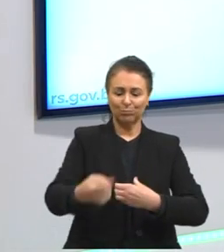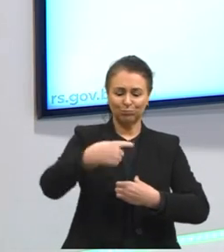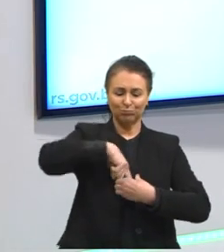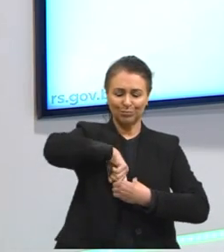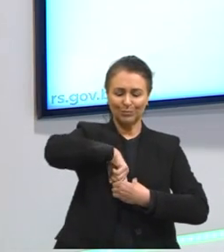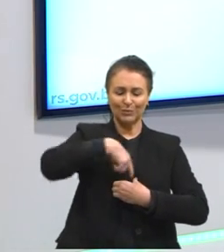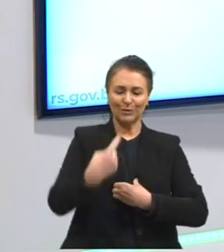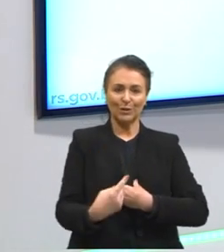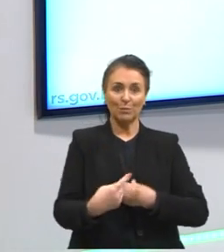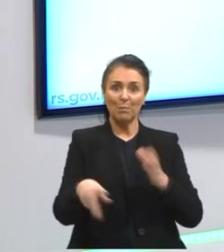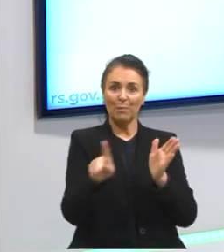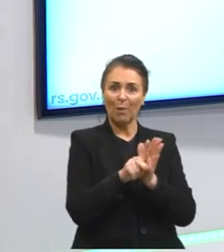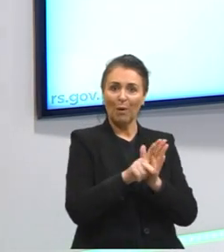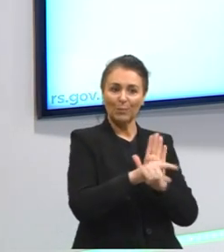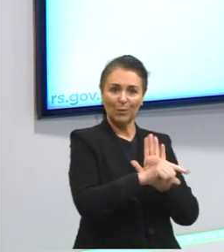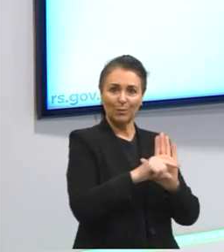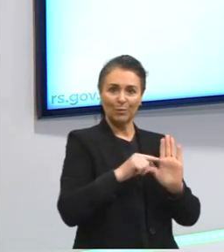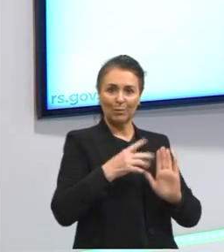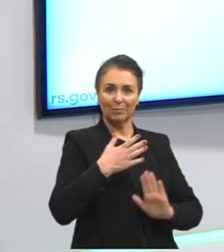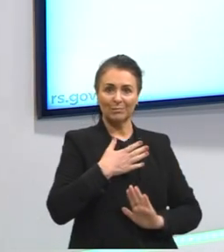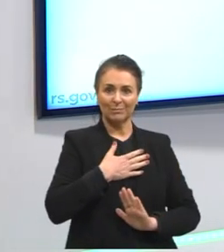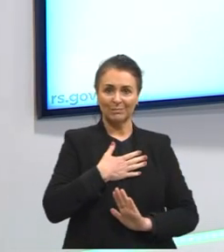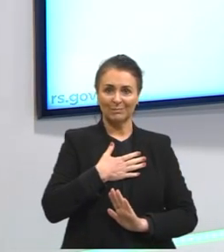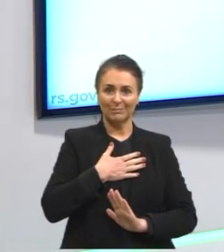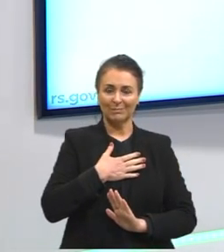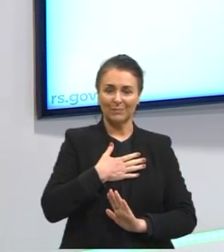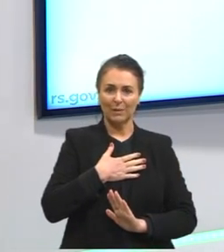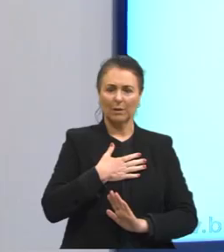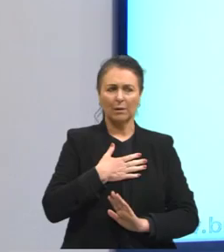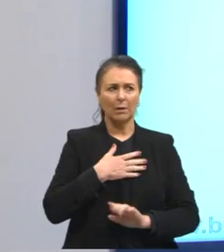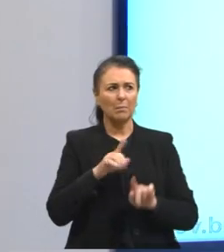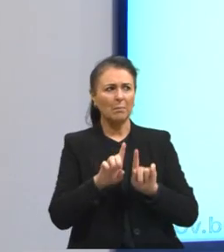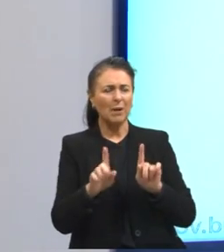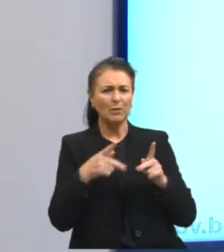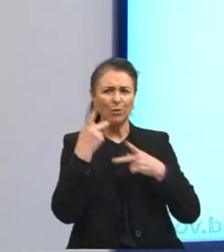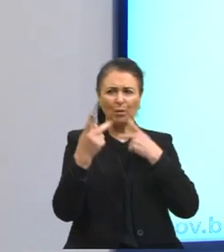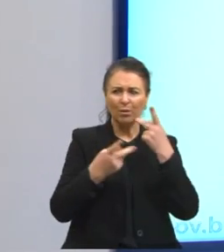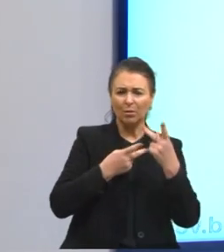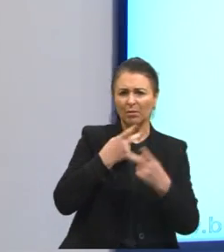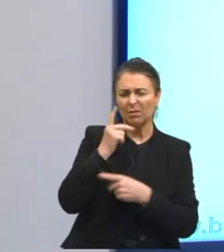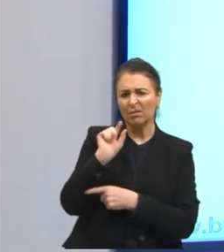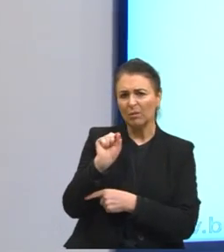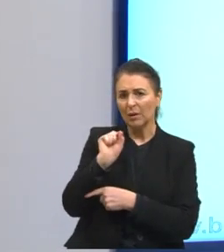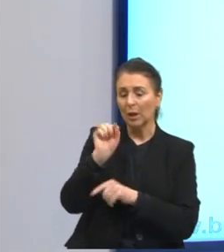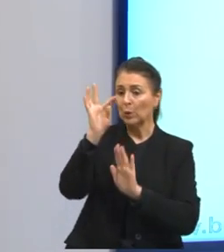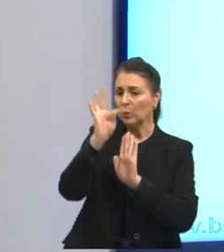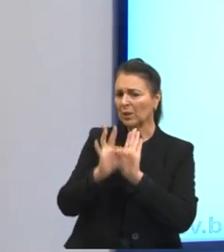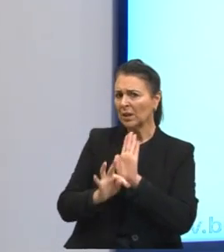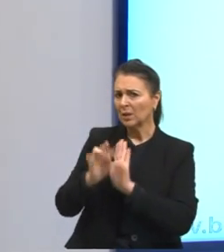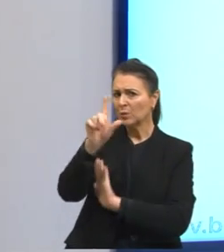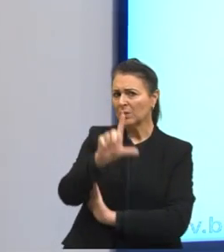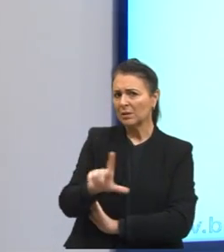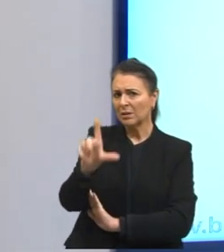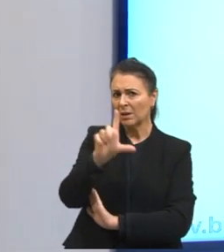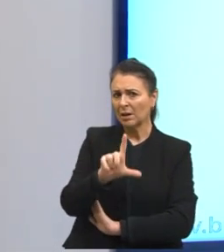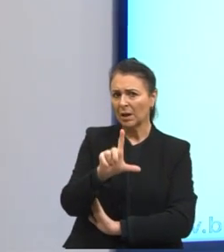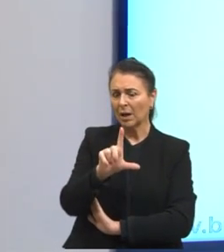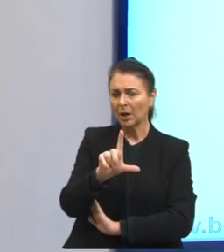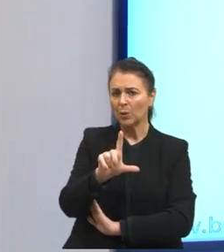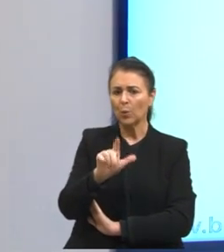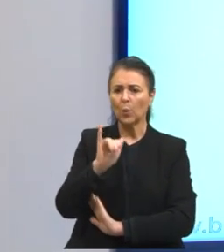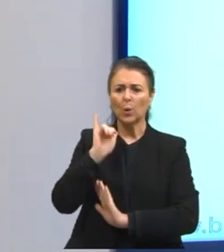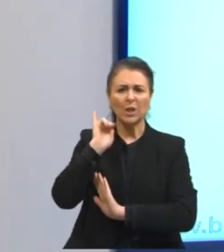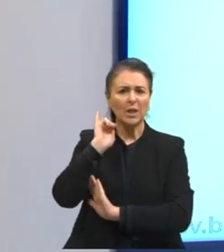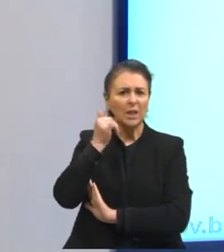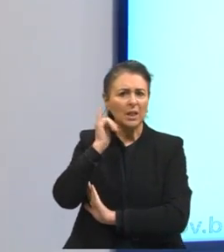autor. Prof, mas ele está, eu estou falando aqui de um texto literário que narra a